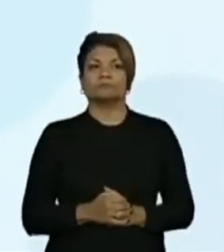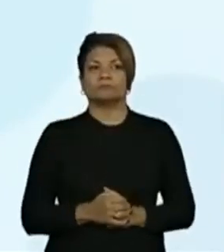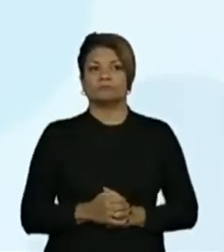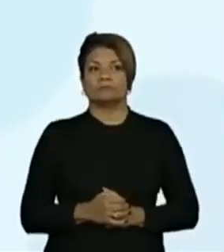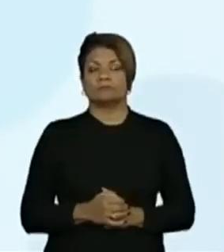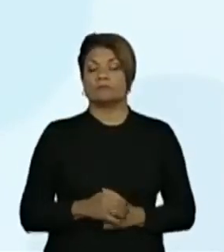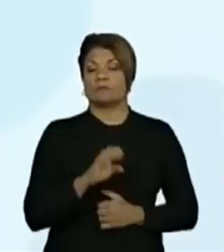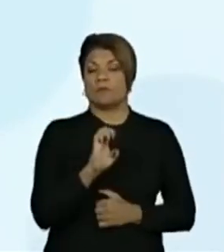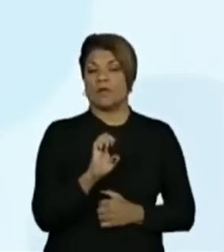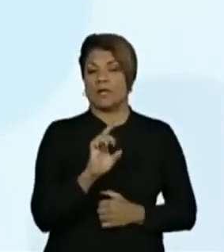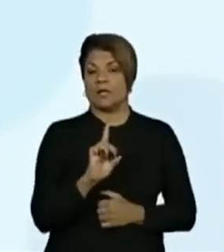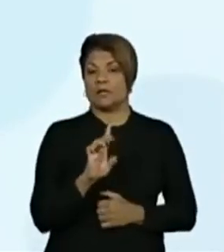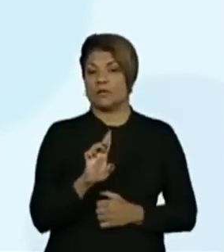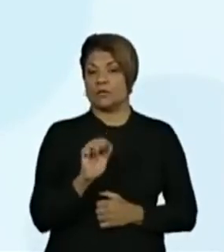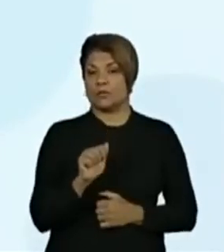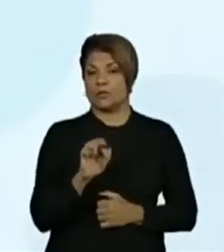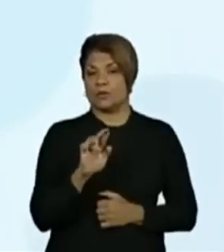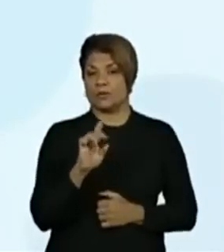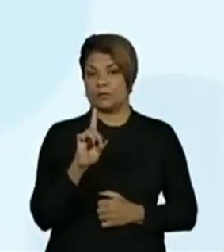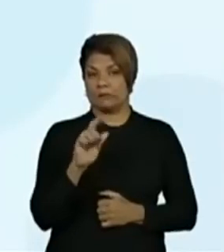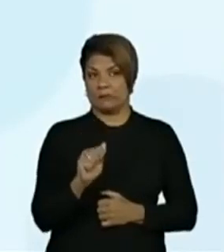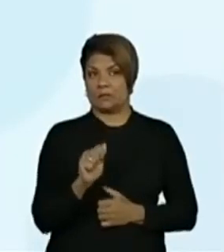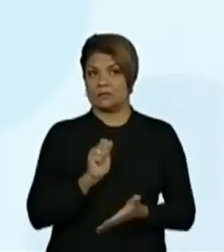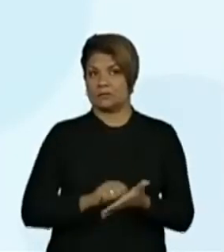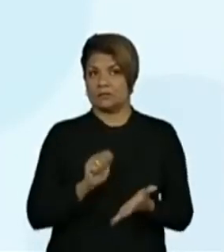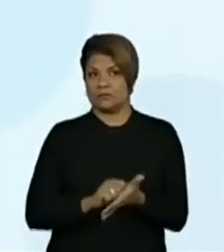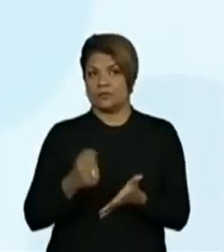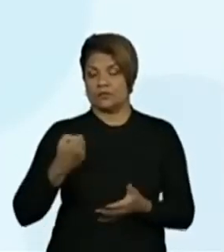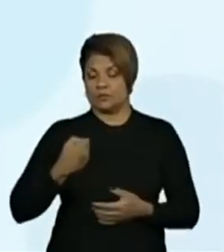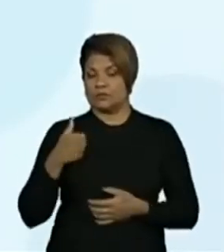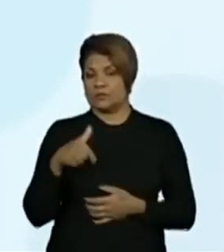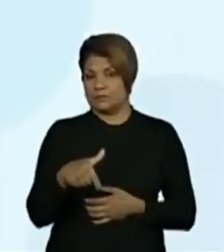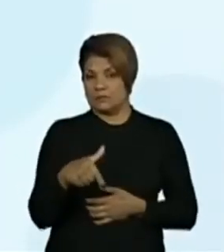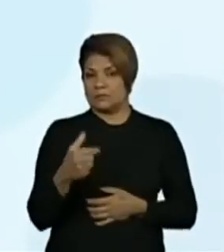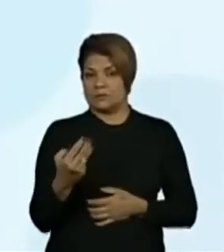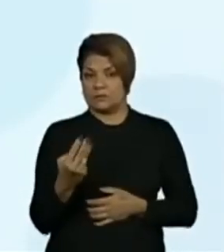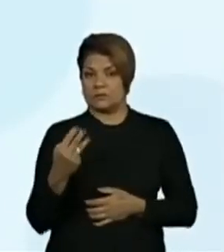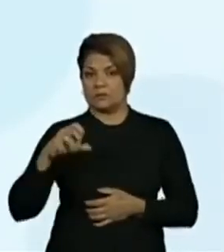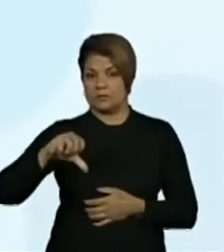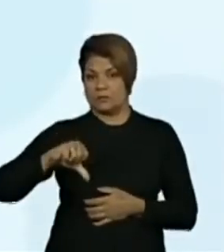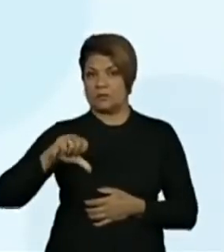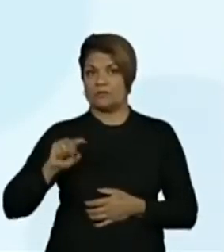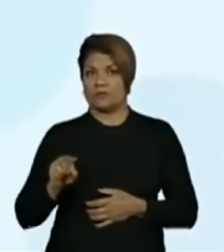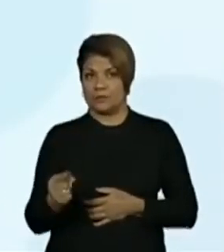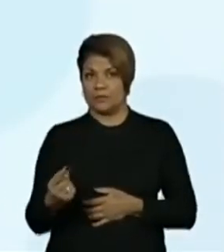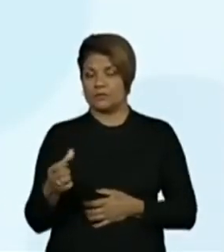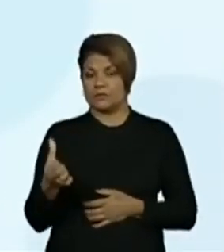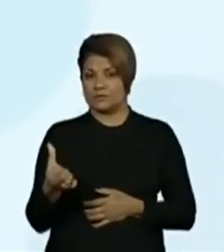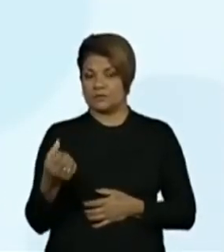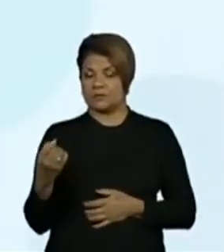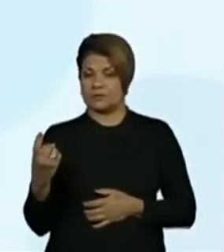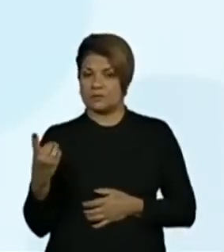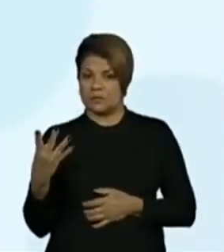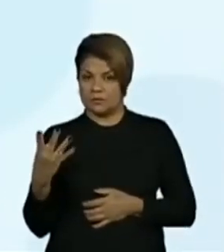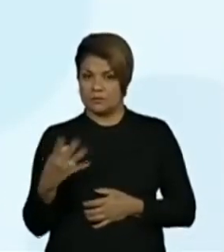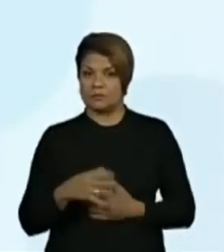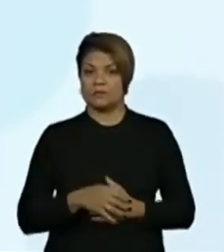Eduarda escreveu o número 739.614.